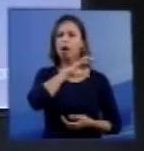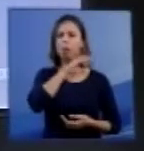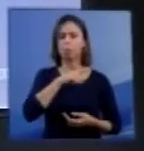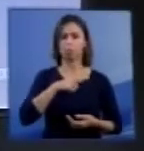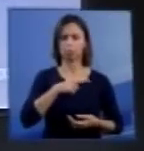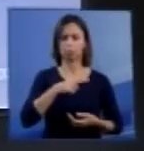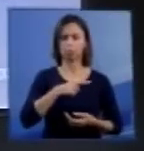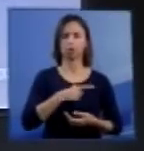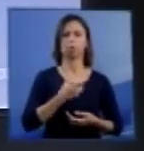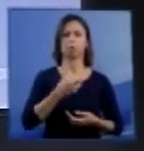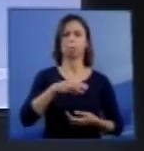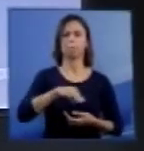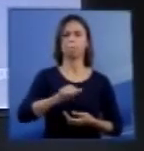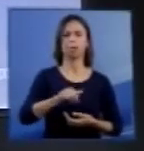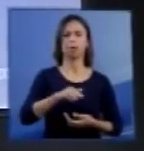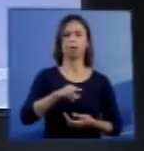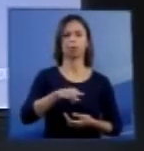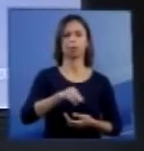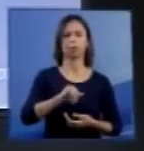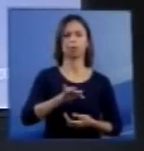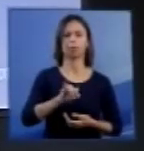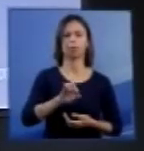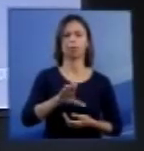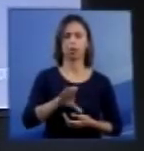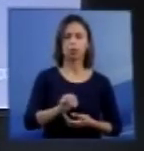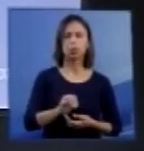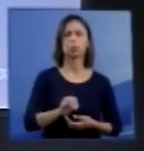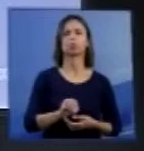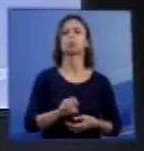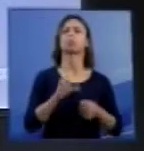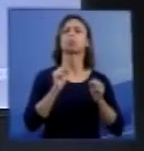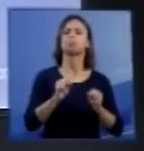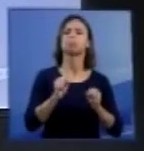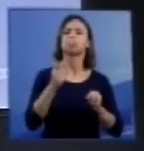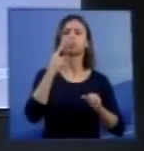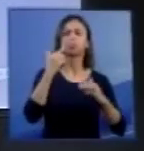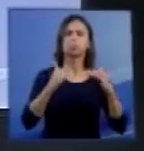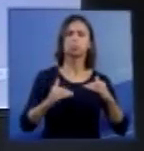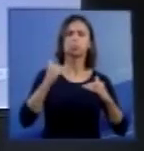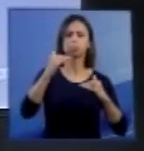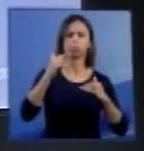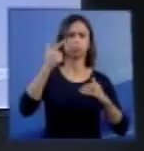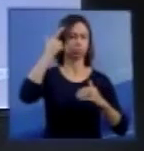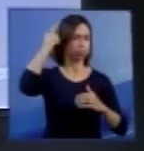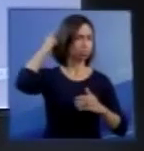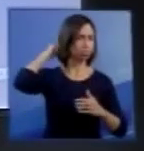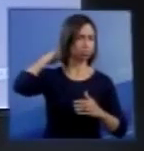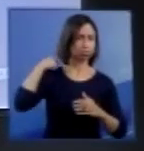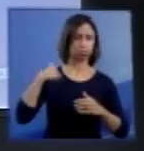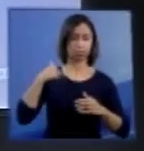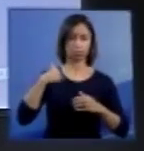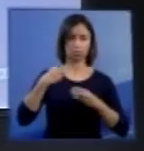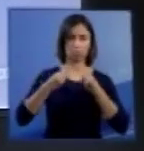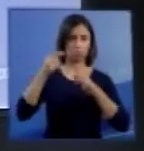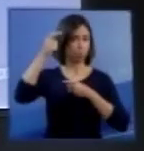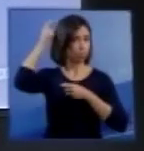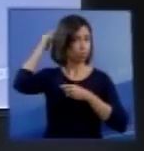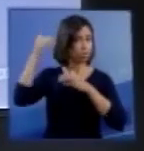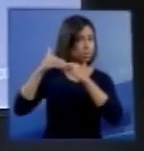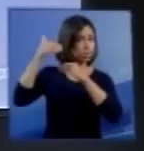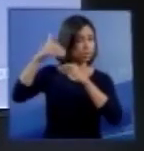consciência, o awareness, estaria na porção superior do tronco encefálico barra de encéfalo.